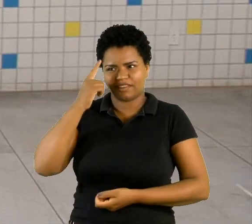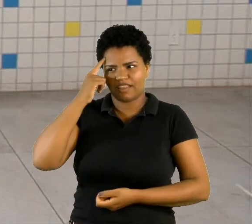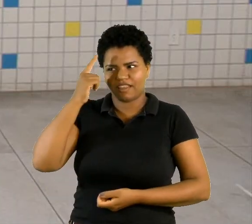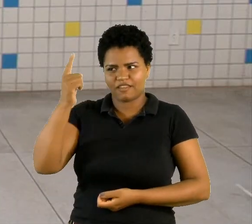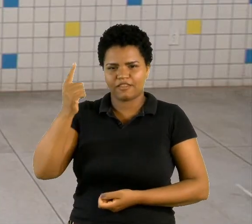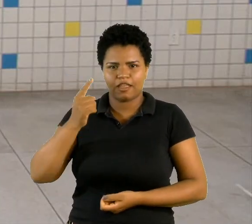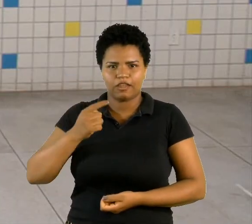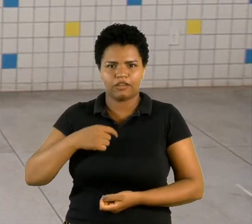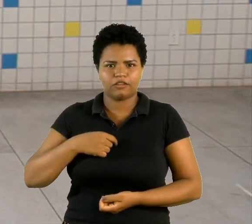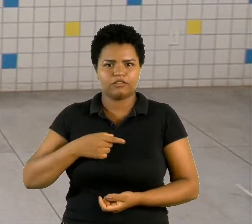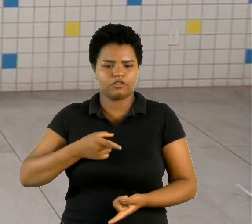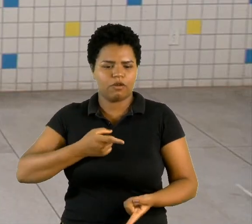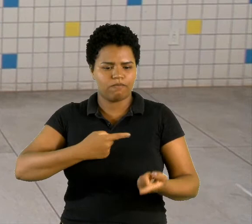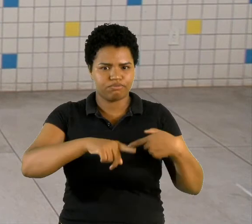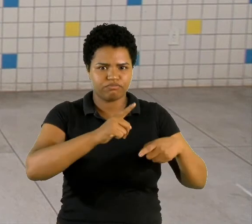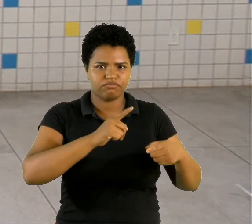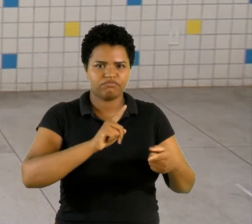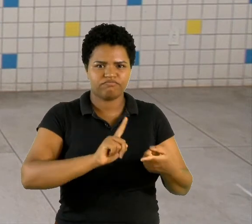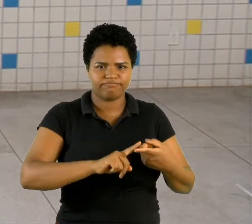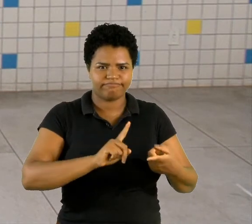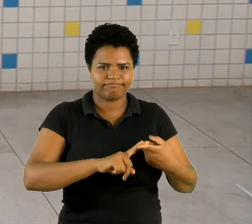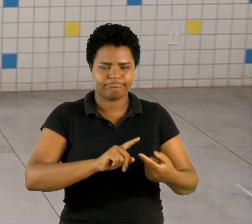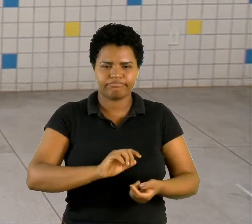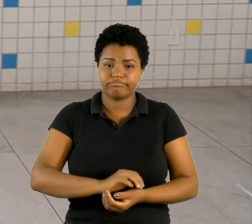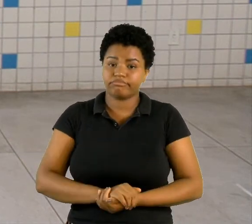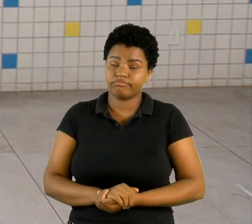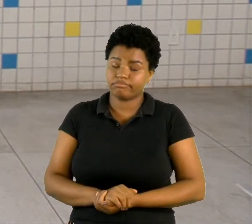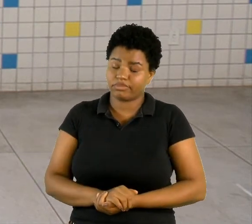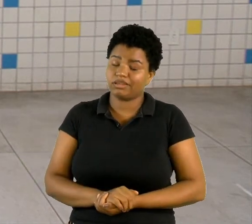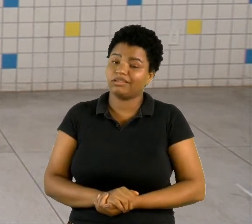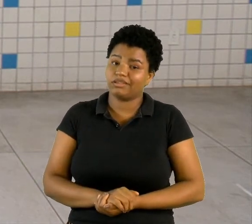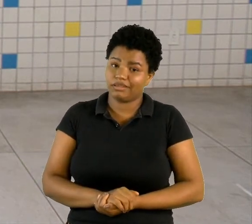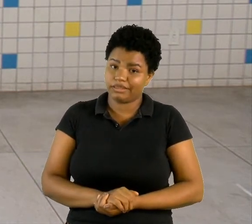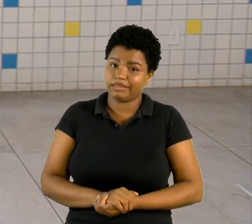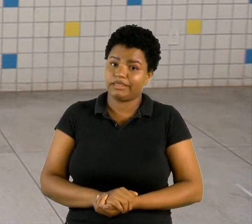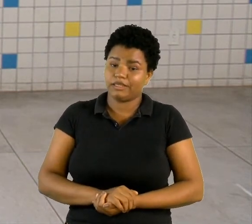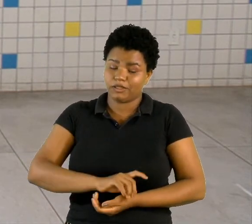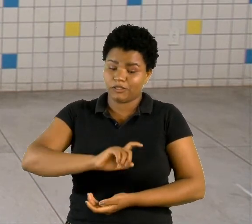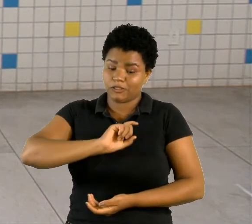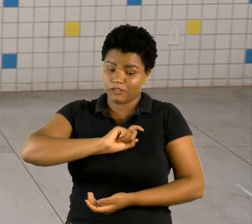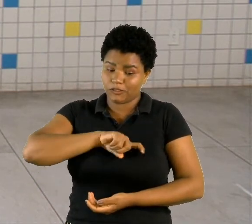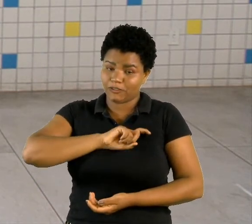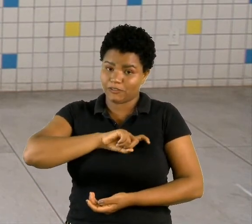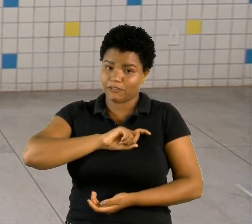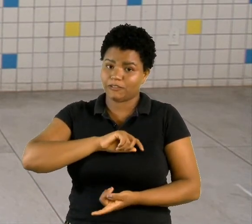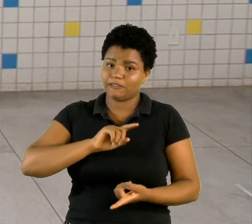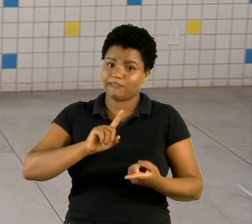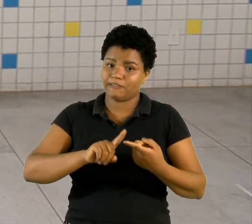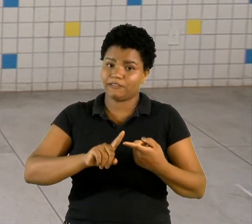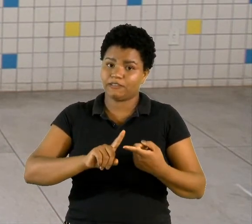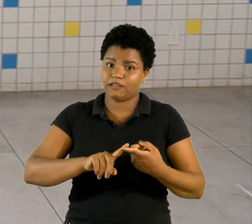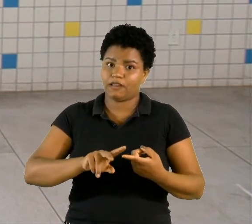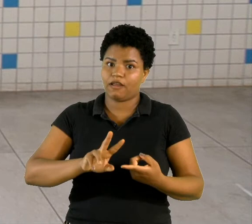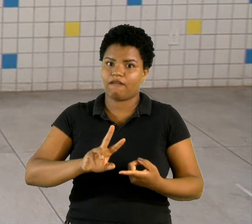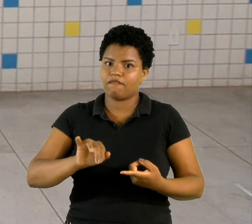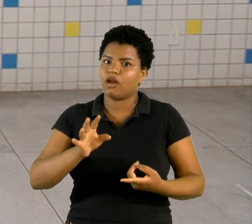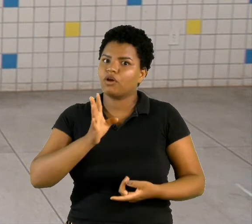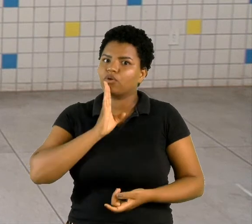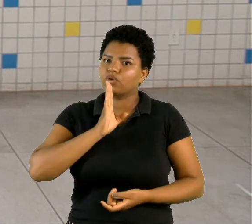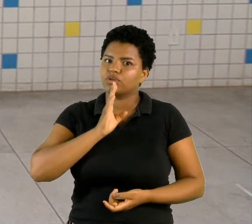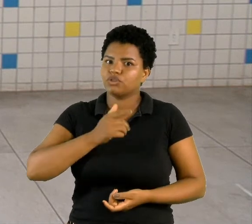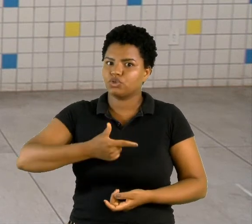E essa vingança nós vamos conhecer a Segunda Grande